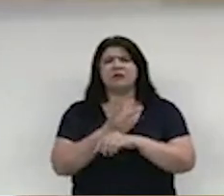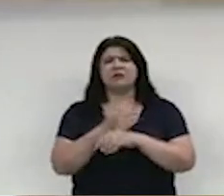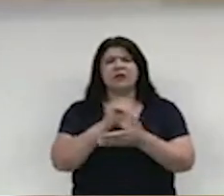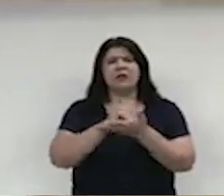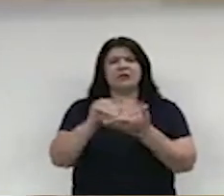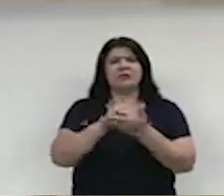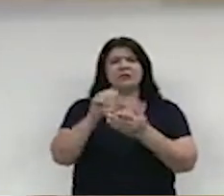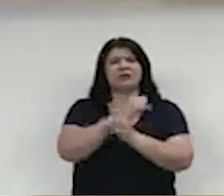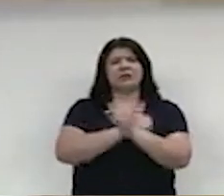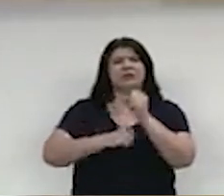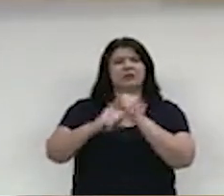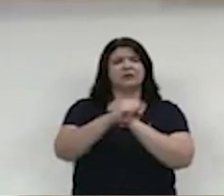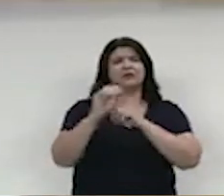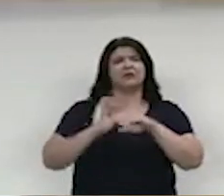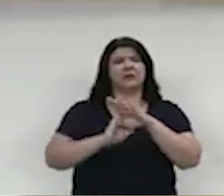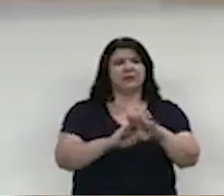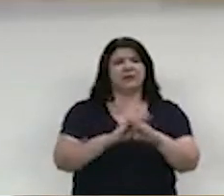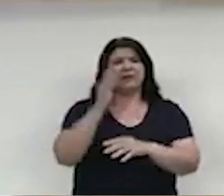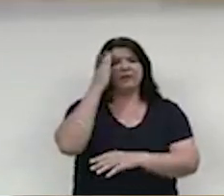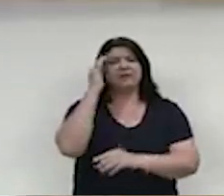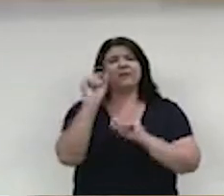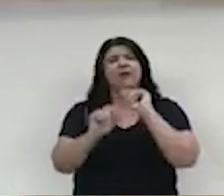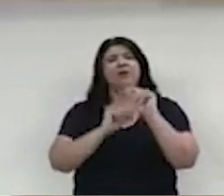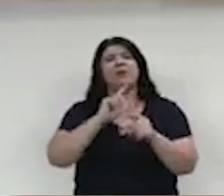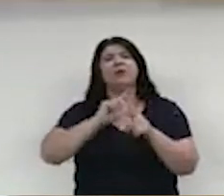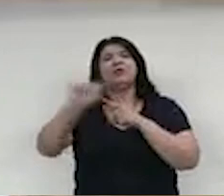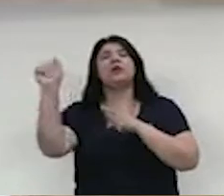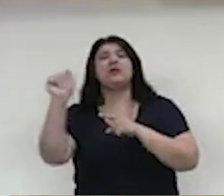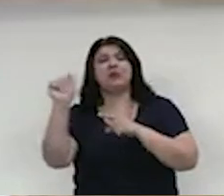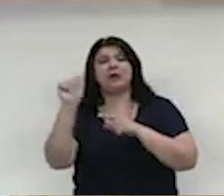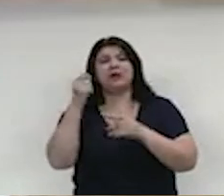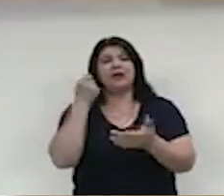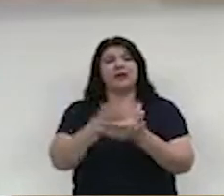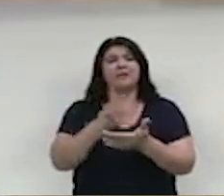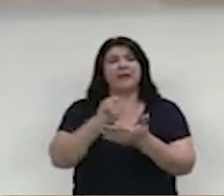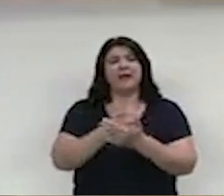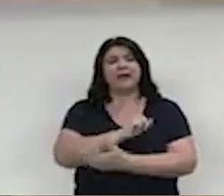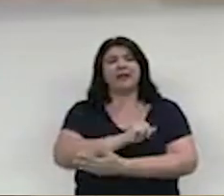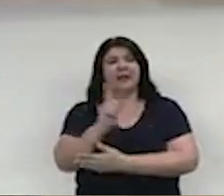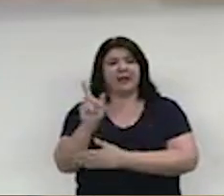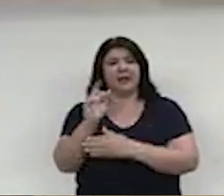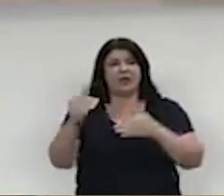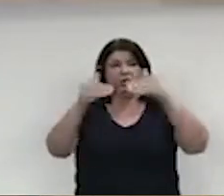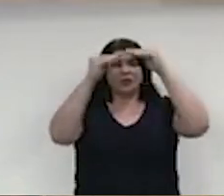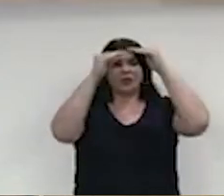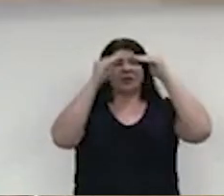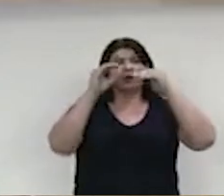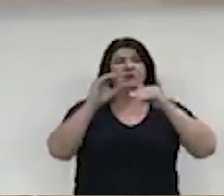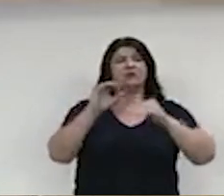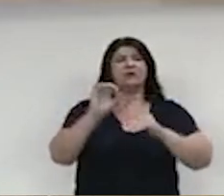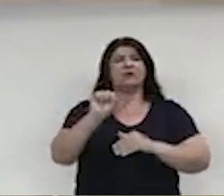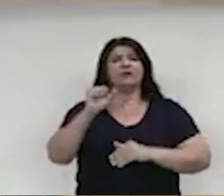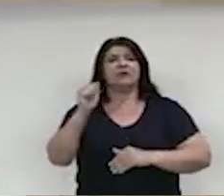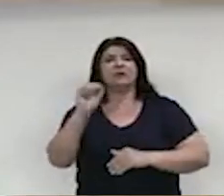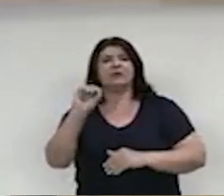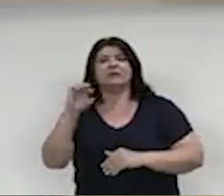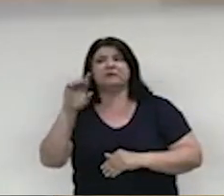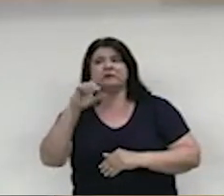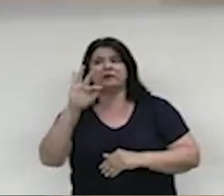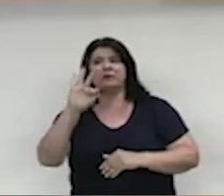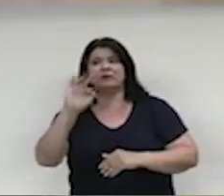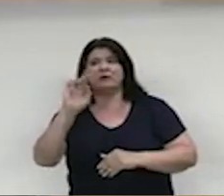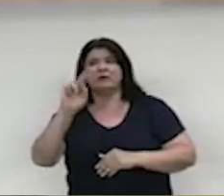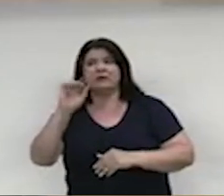acesso ao processo de locação de aluguel do prédio que abriga o Lar São Francisco de Assis, este vereador, exercendo o direito de